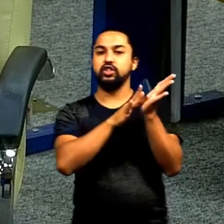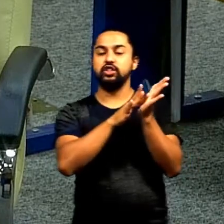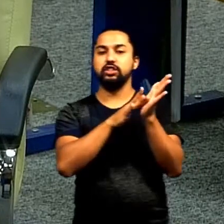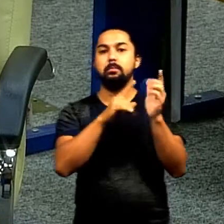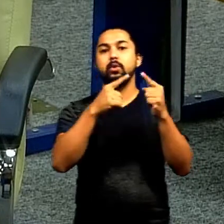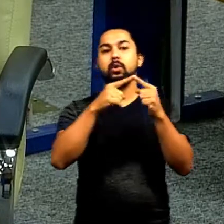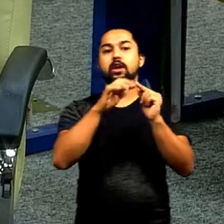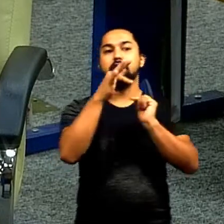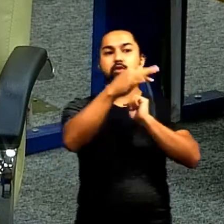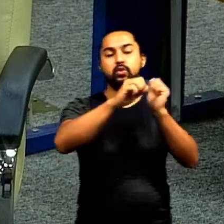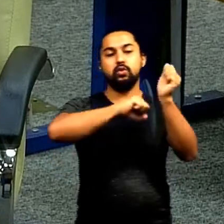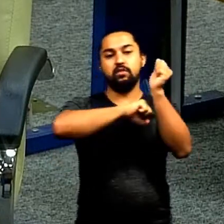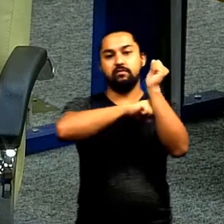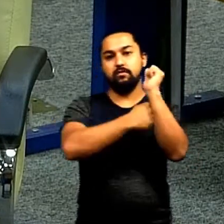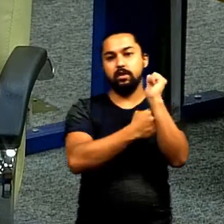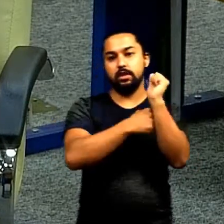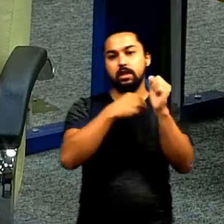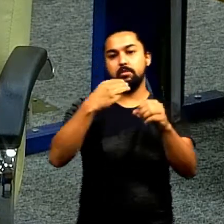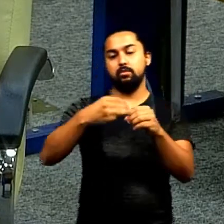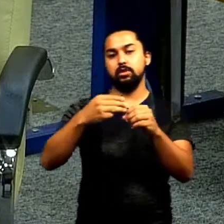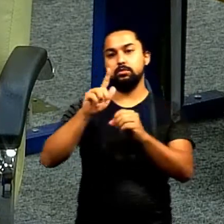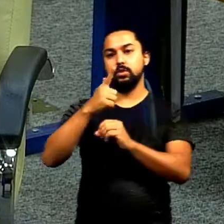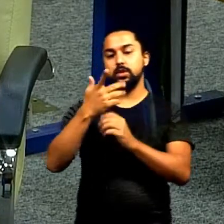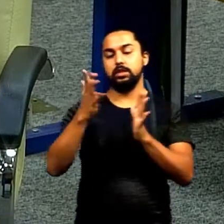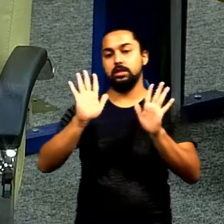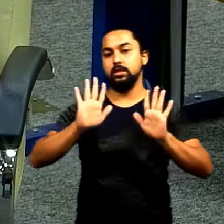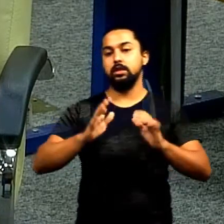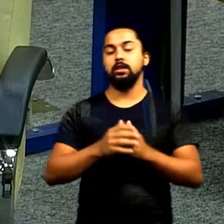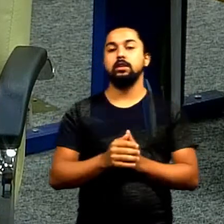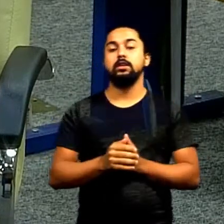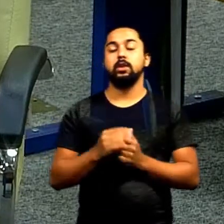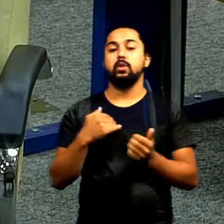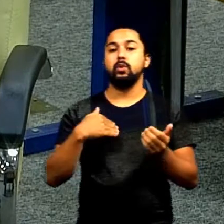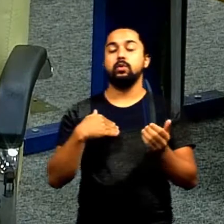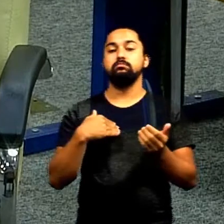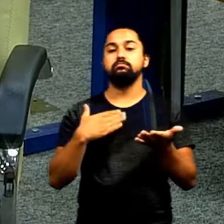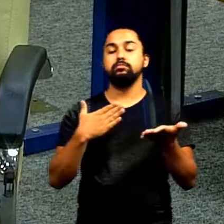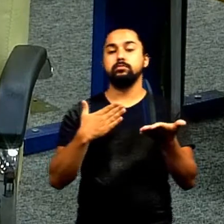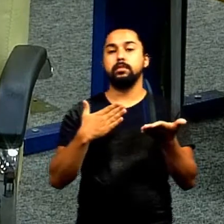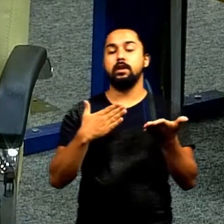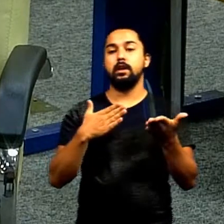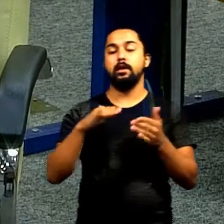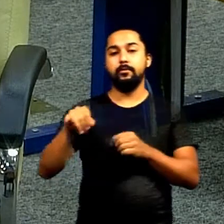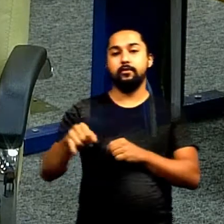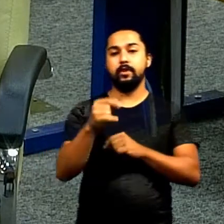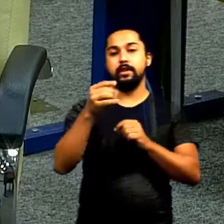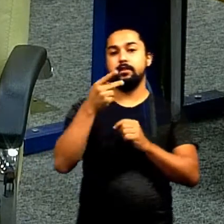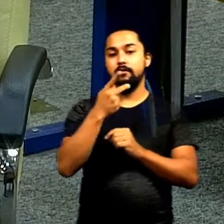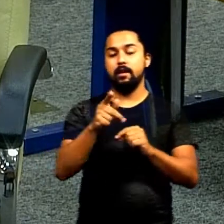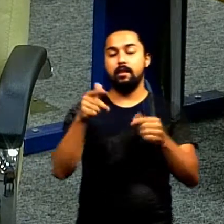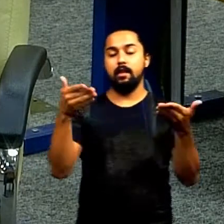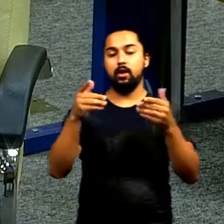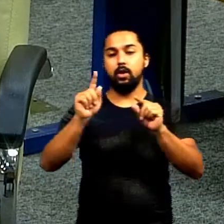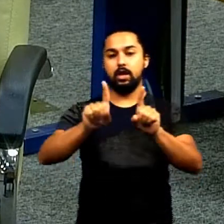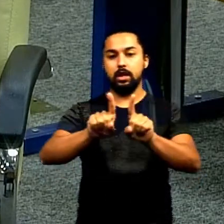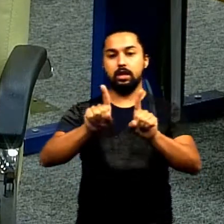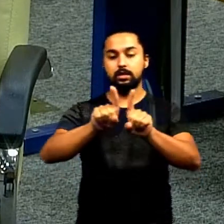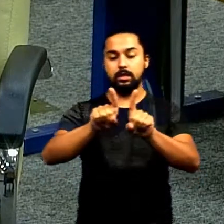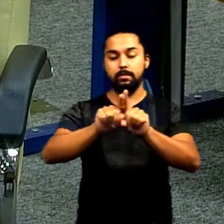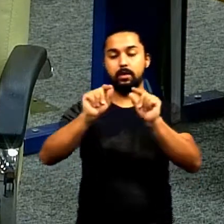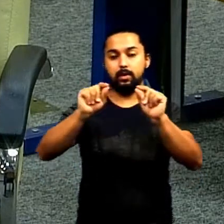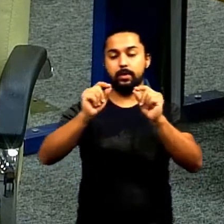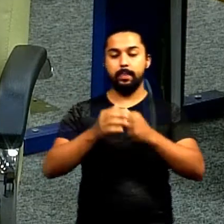que ele vai ser vetado que não é de competência do município de Goiânia e aproveitando da fala senhor presidente eu queria usar